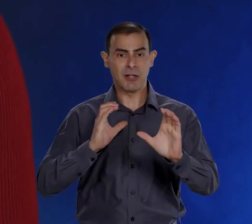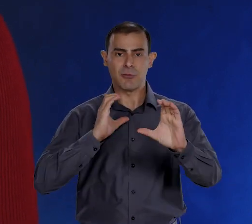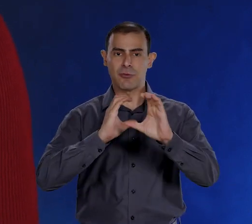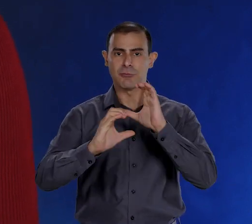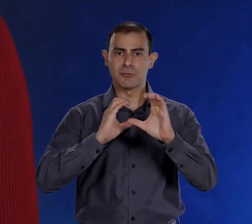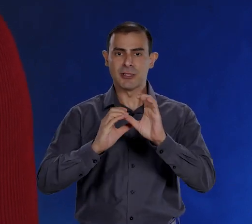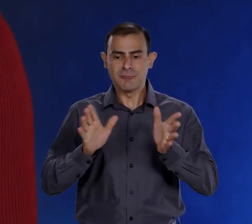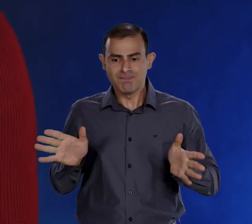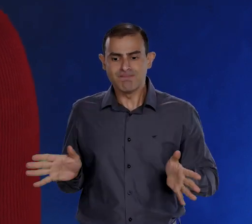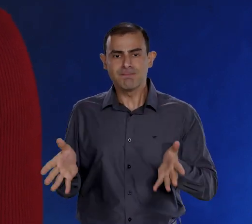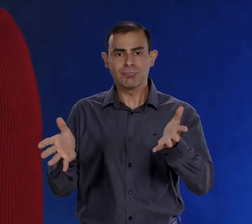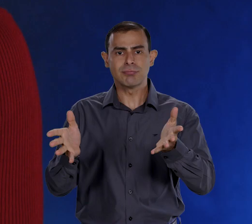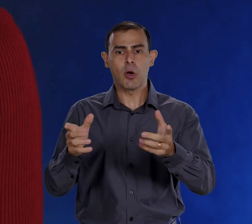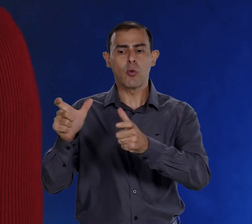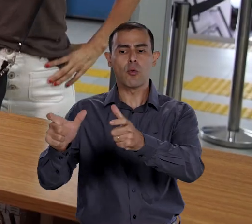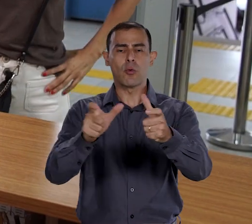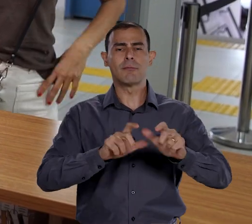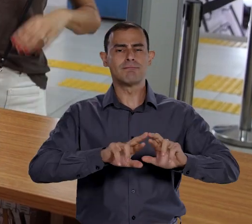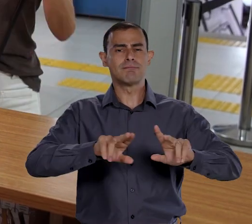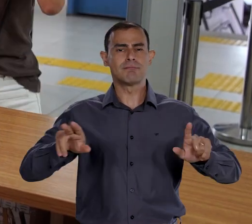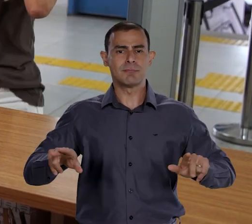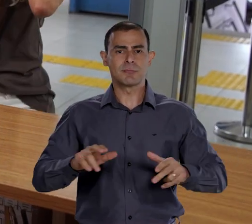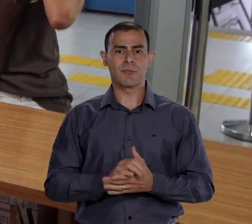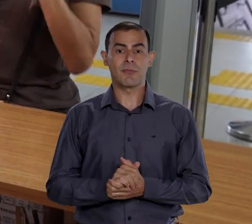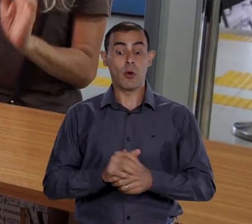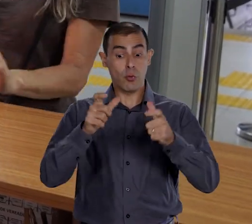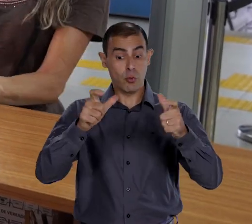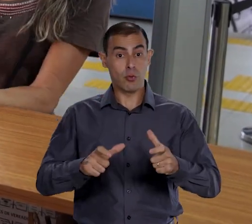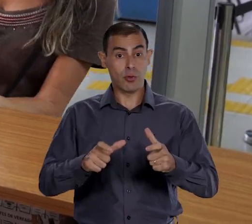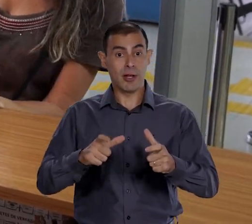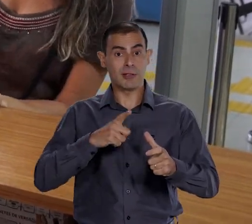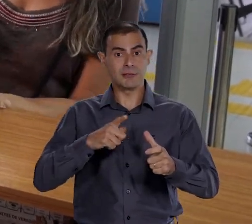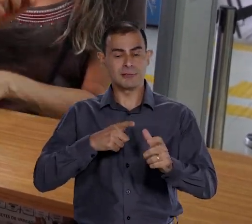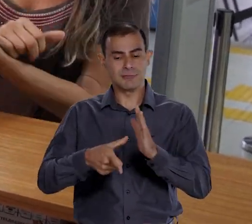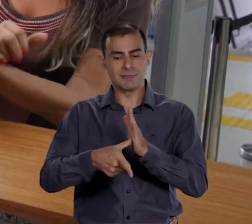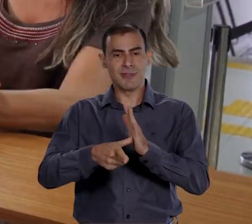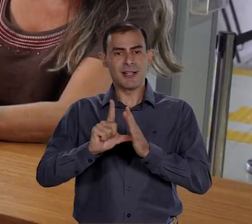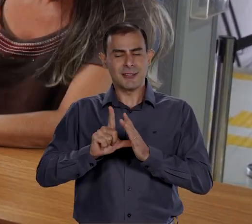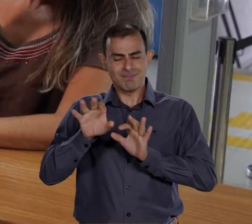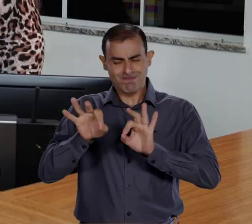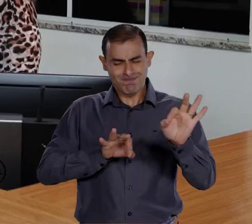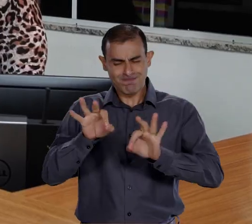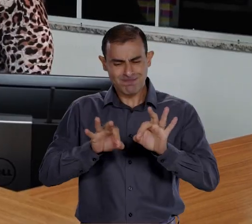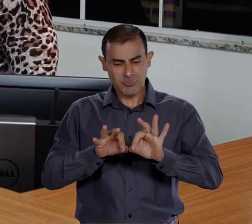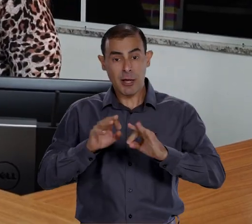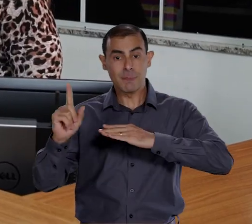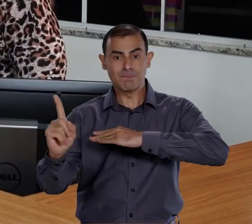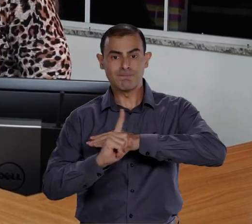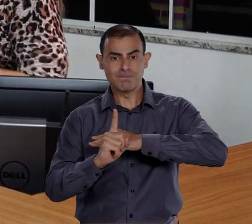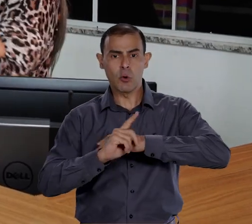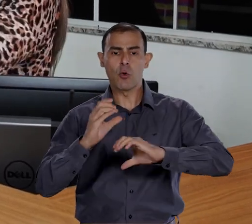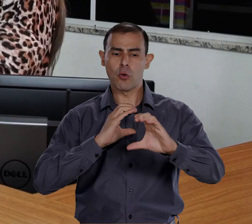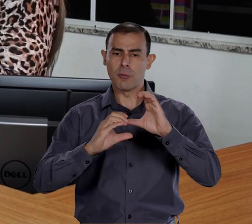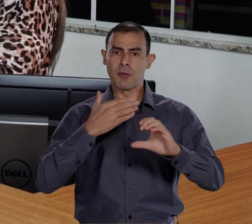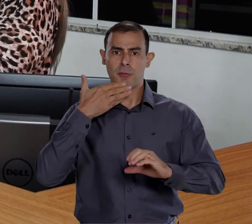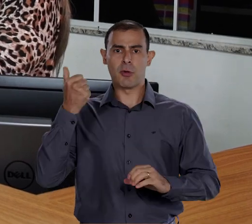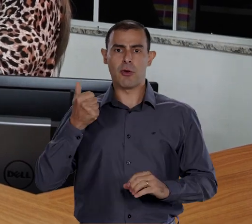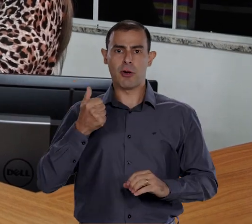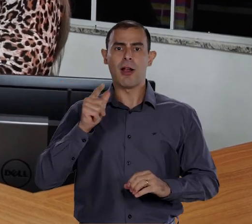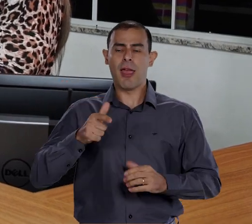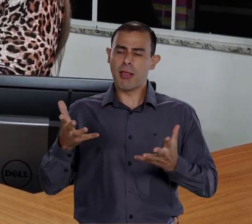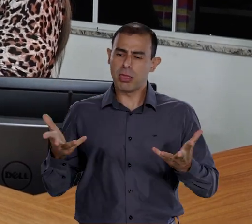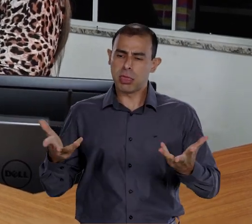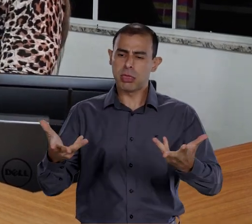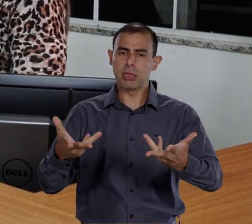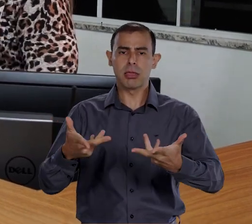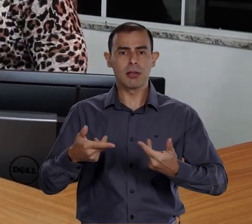comunicação em todos os ambientes. Lugares que se preparam previamente para receber esse público são um convite